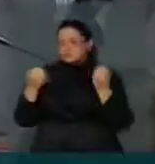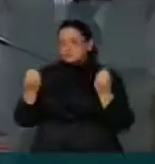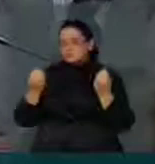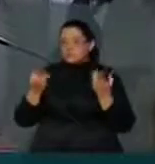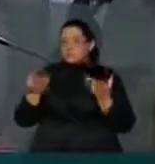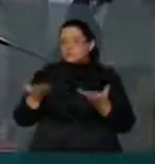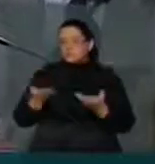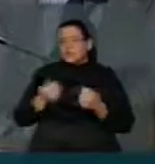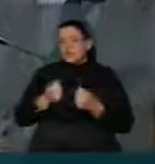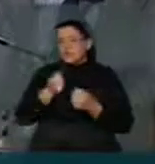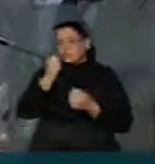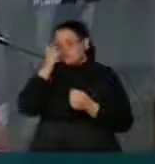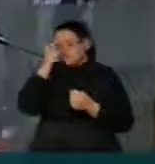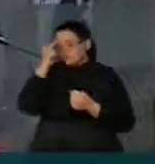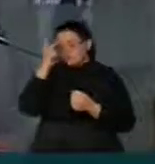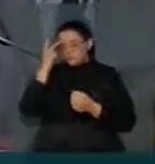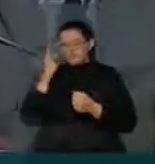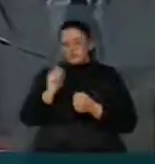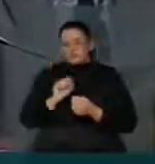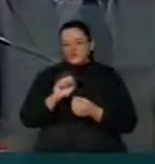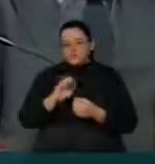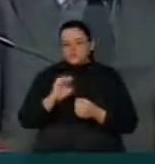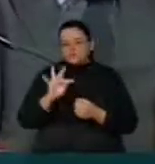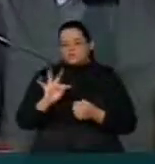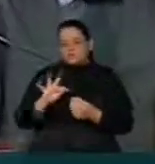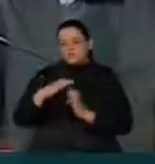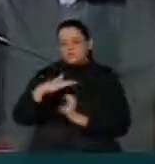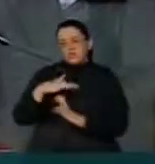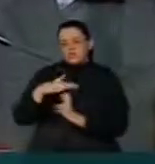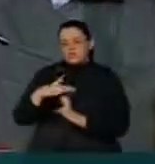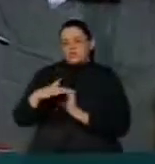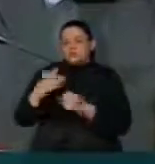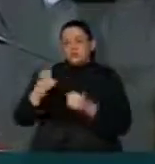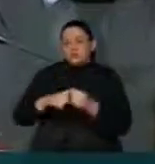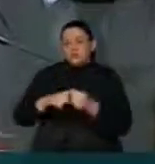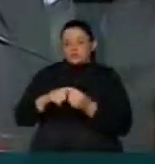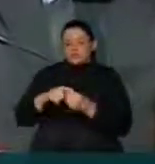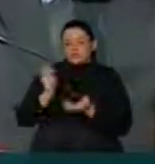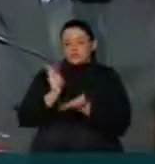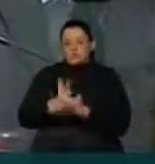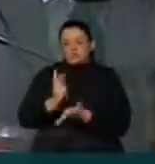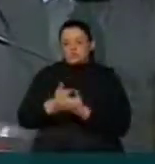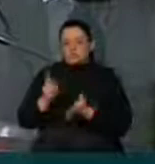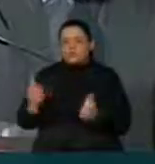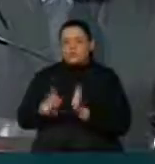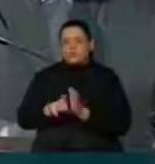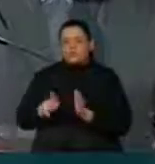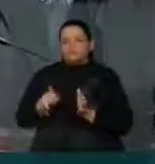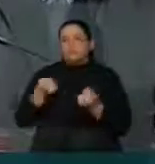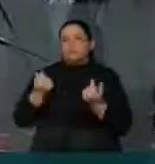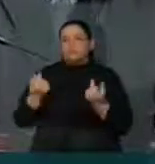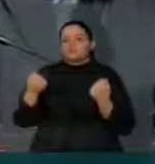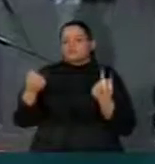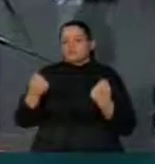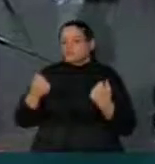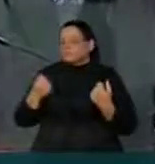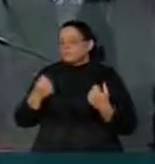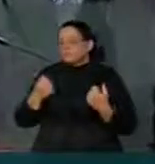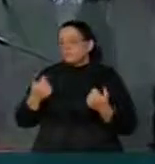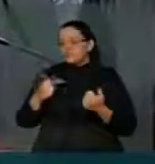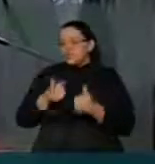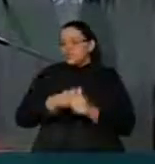os acionistas que compõem a SET são todos acionistas reconhecidos, com lastro financeiro, econômico extremamente positivo.